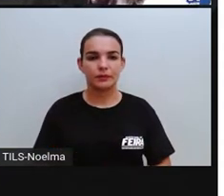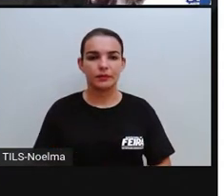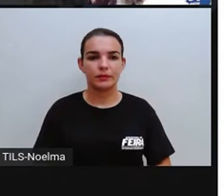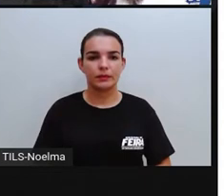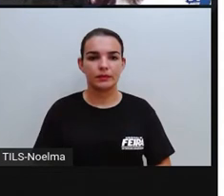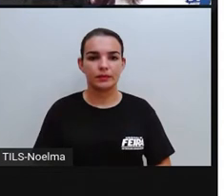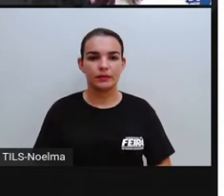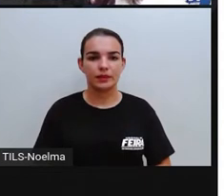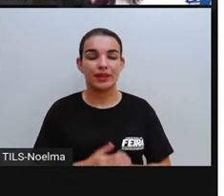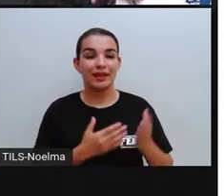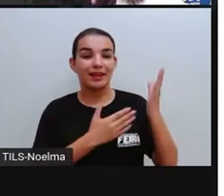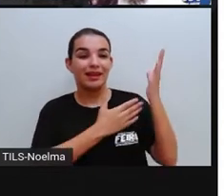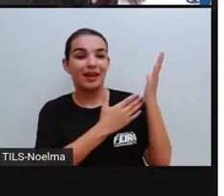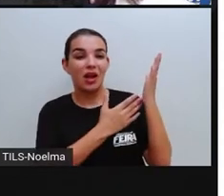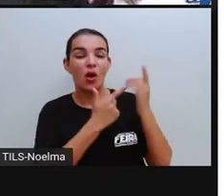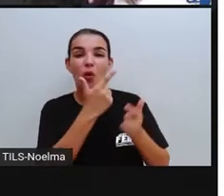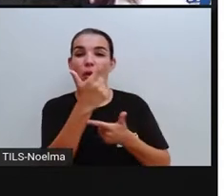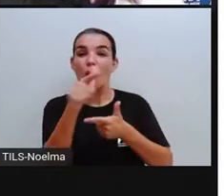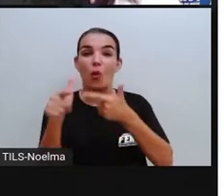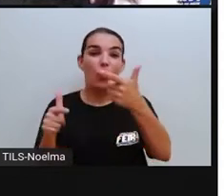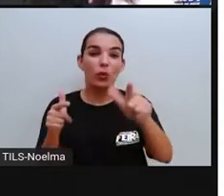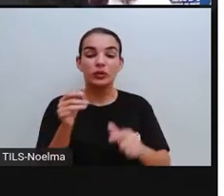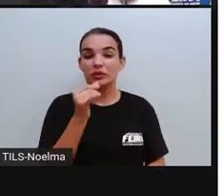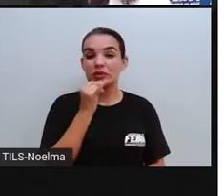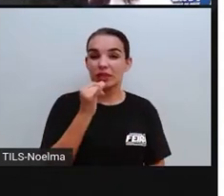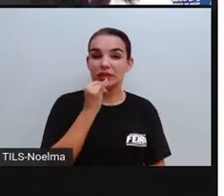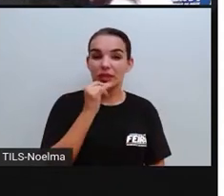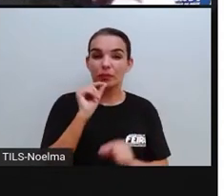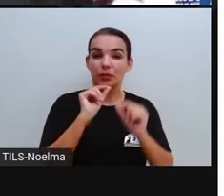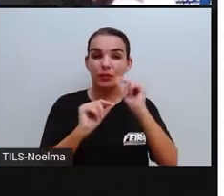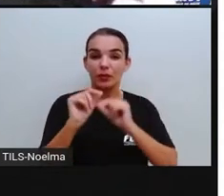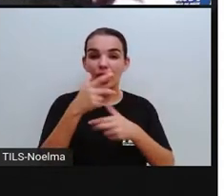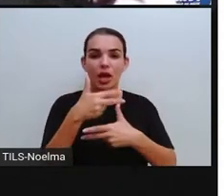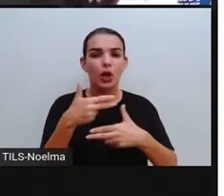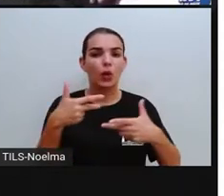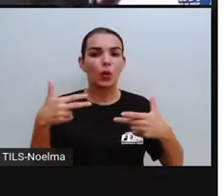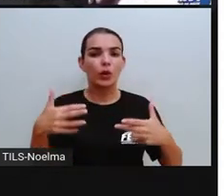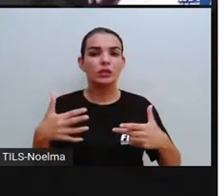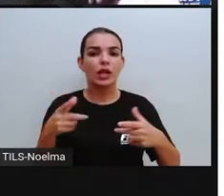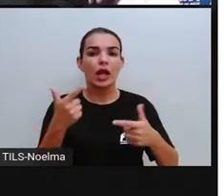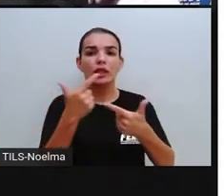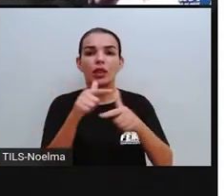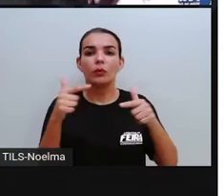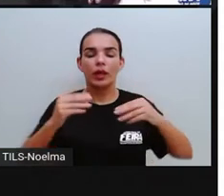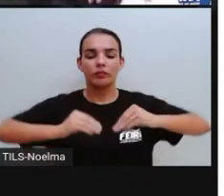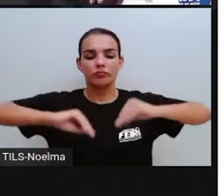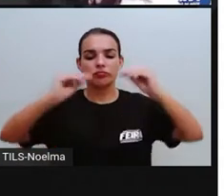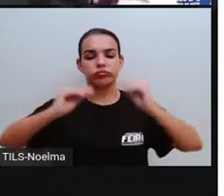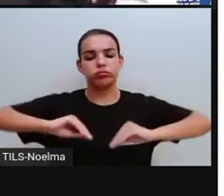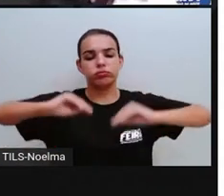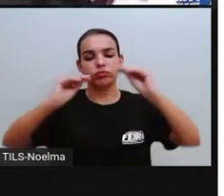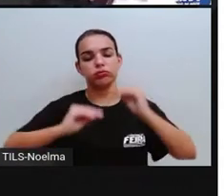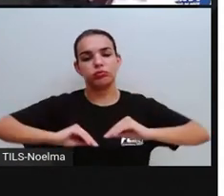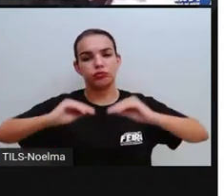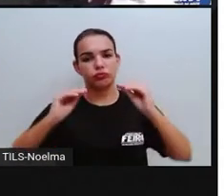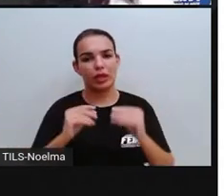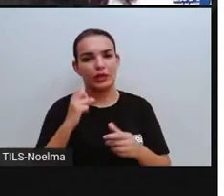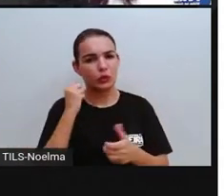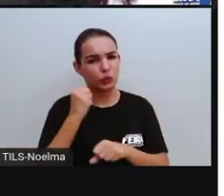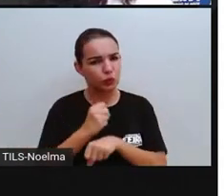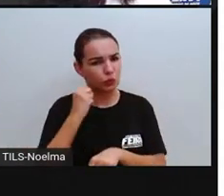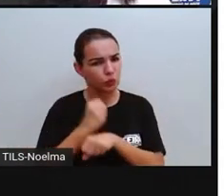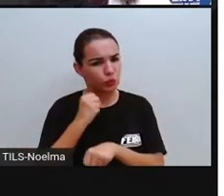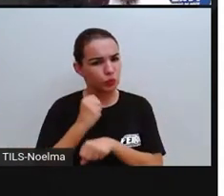E a Pró trouxe mais alguns exemplos para vocês de objetos que nós encontramos aí